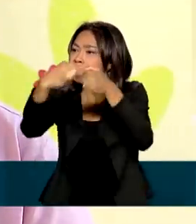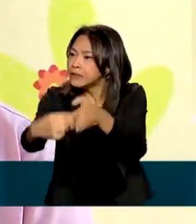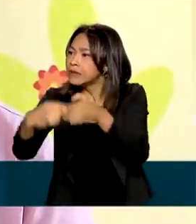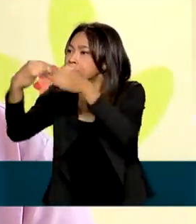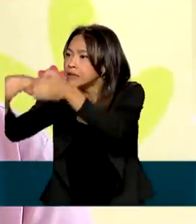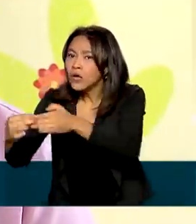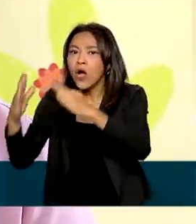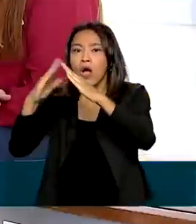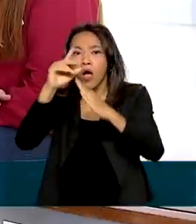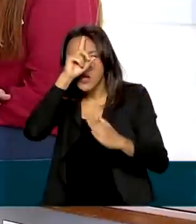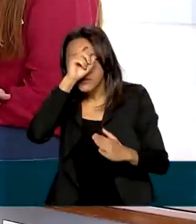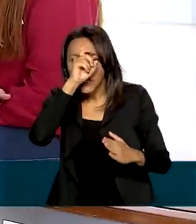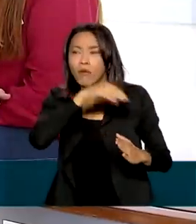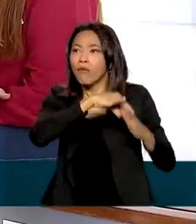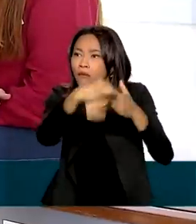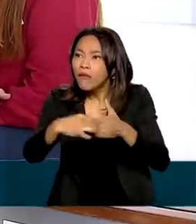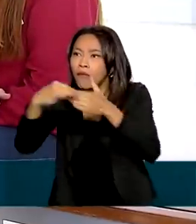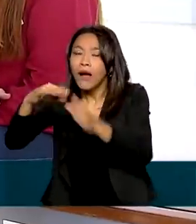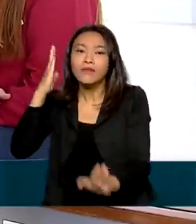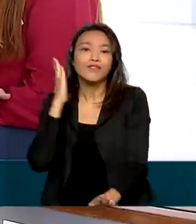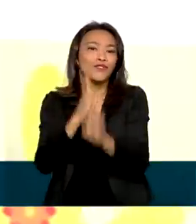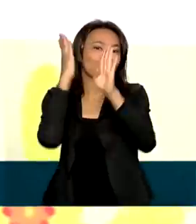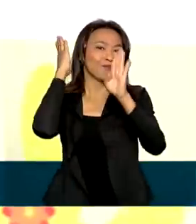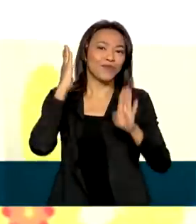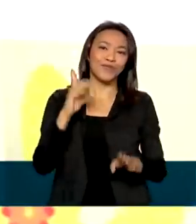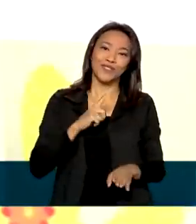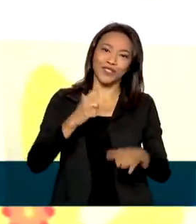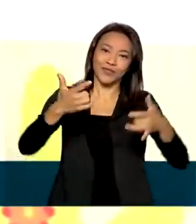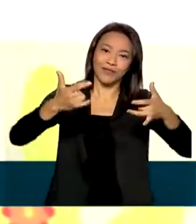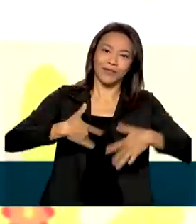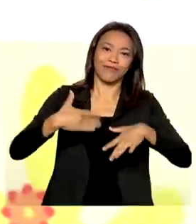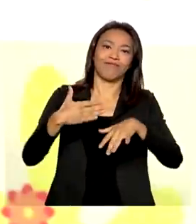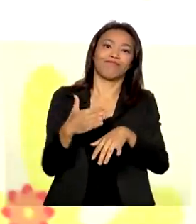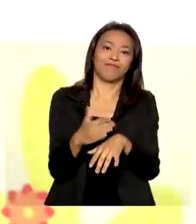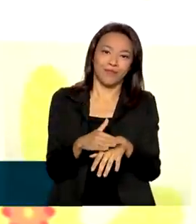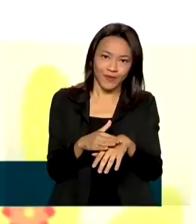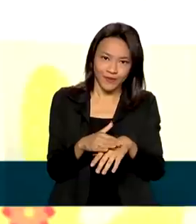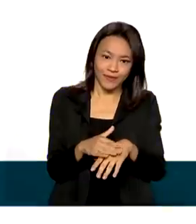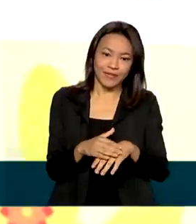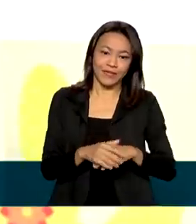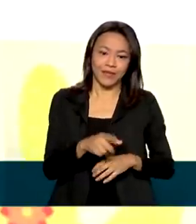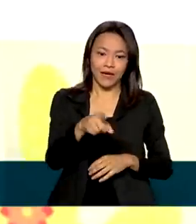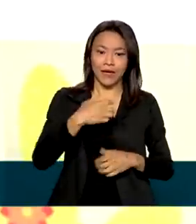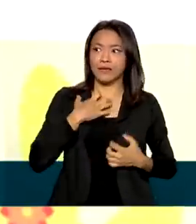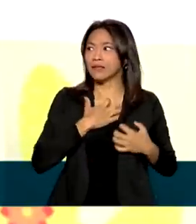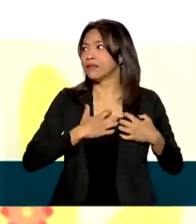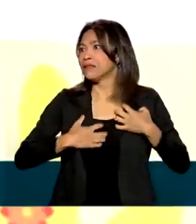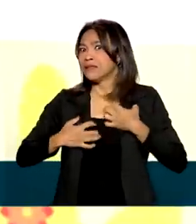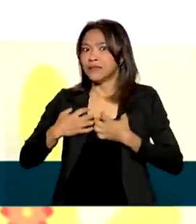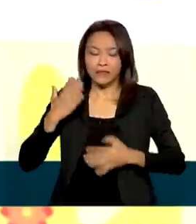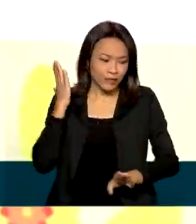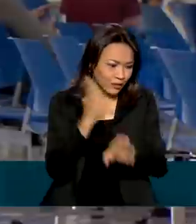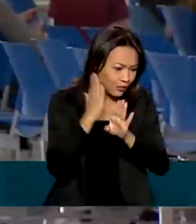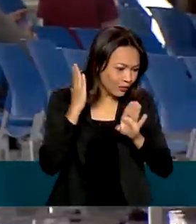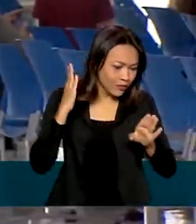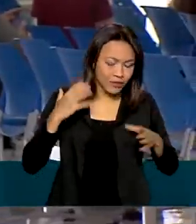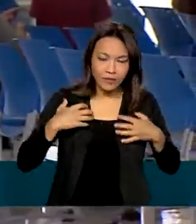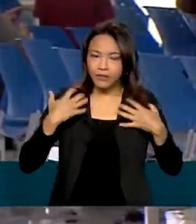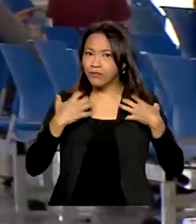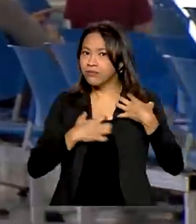descobrir que a filha tinha leucemia aguda. Desespero, angústia, medo. Para mim foi desesperador.